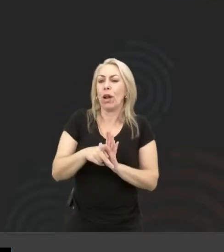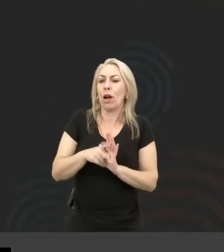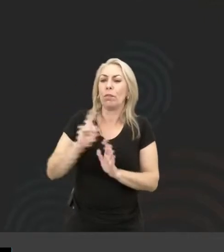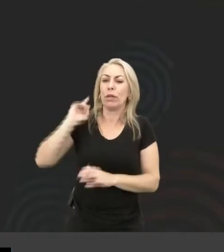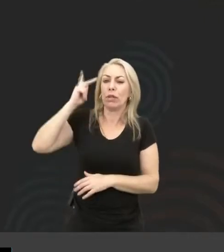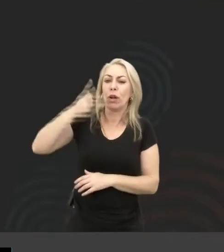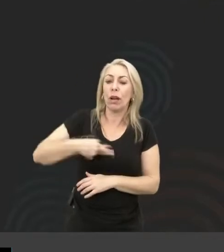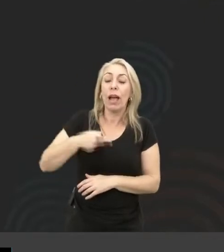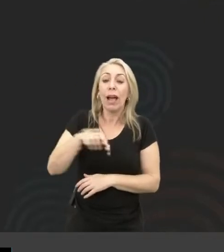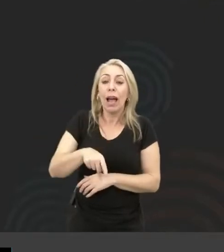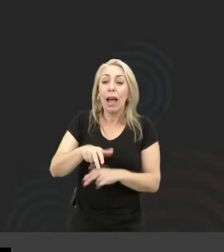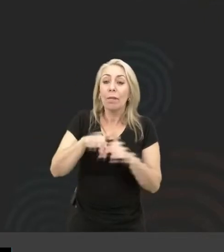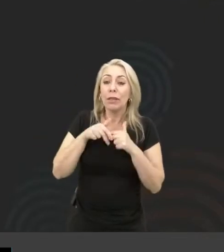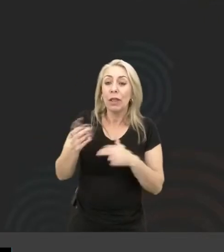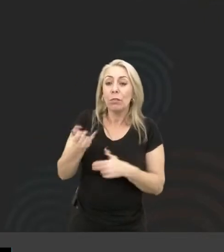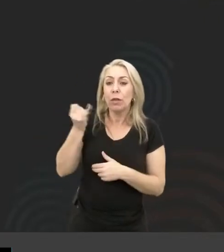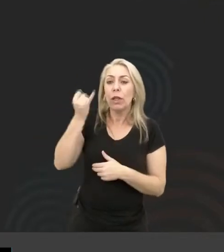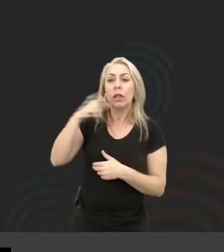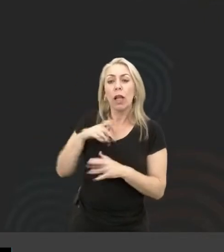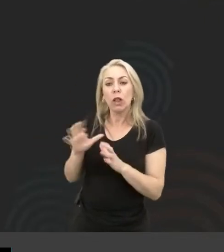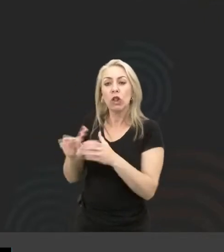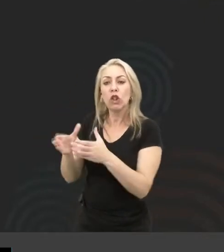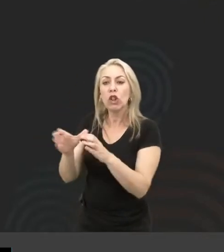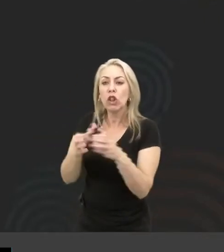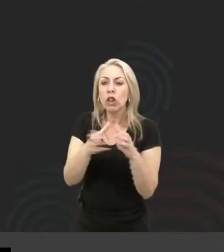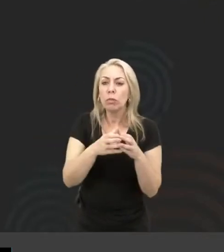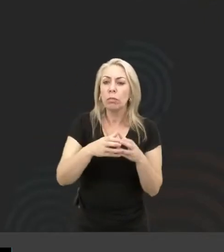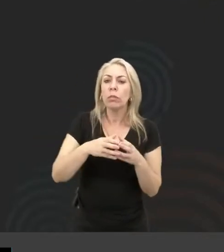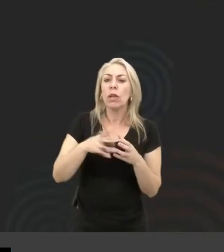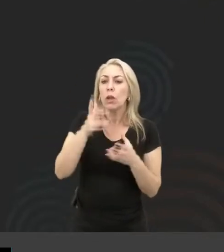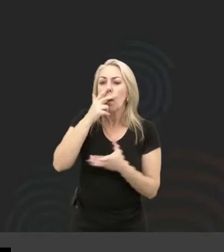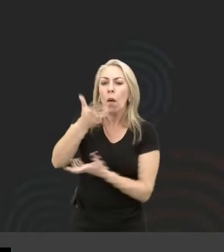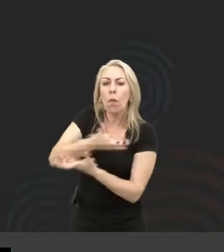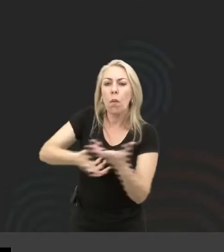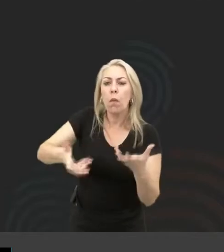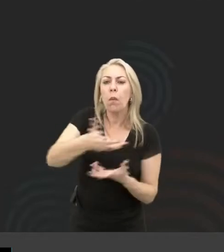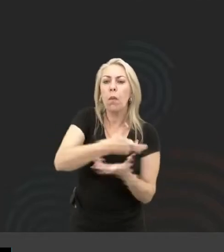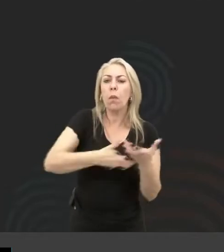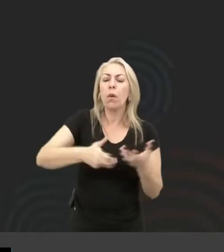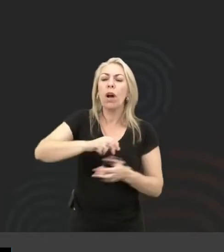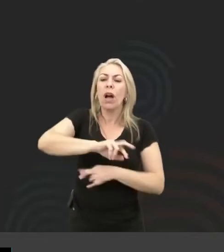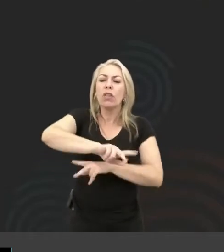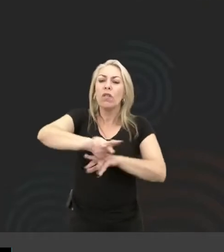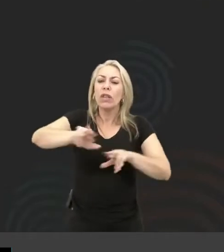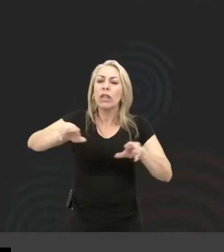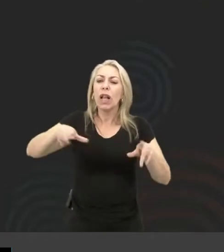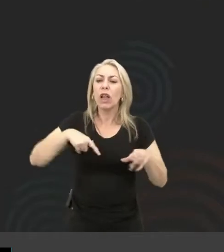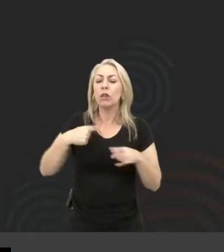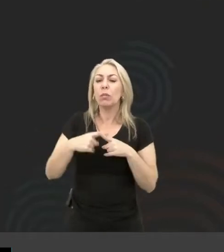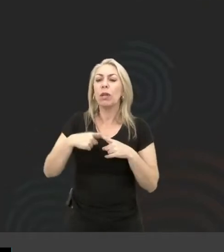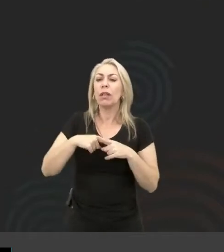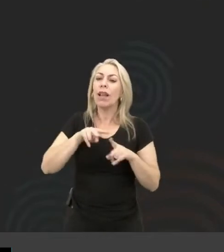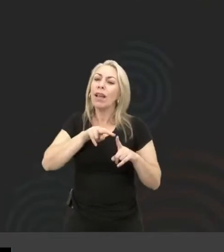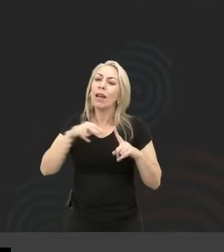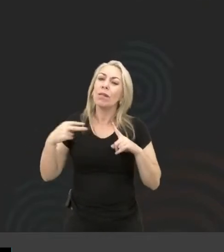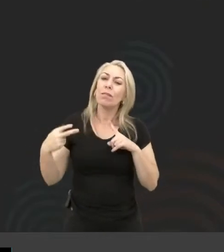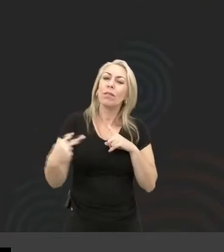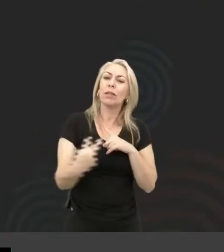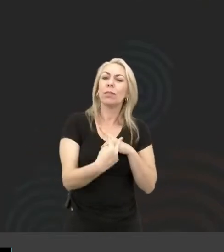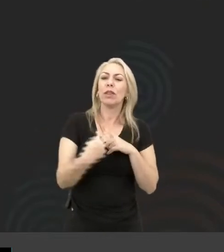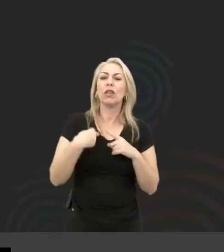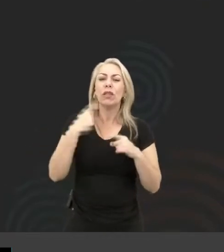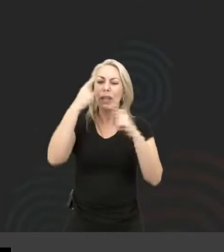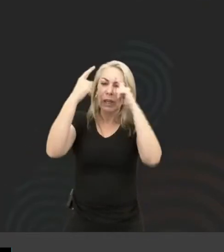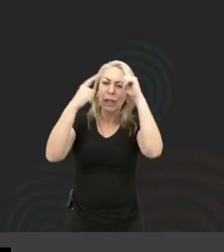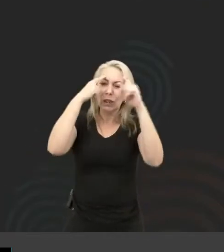tão importante a gente ter esses times que são mais diversos, porque a gente traz uma outra, como que eu posso falar? Uma outra criatividade.